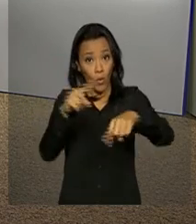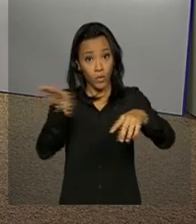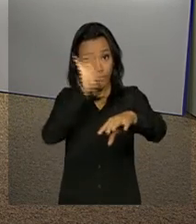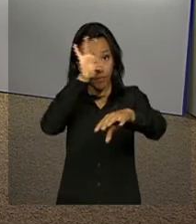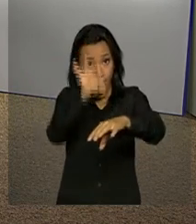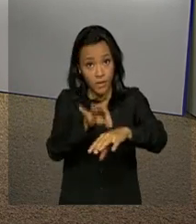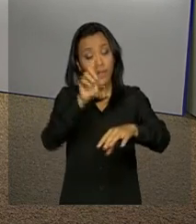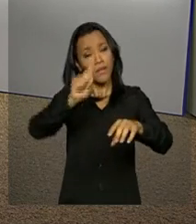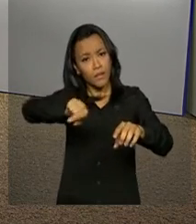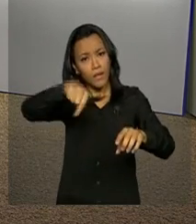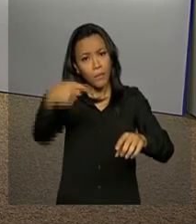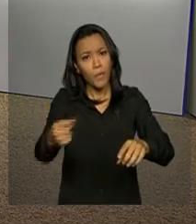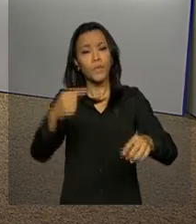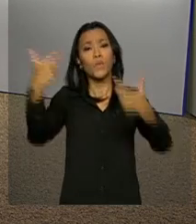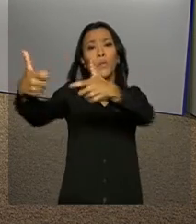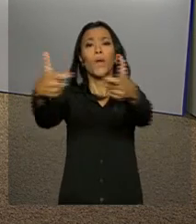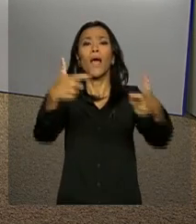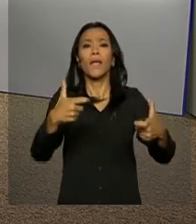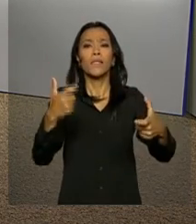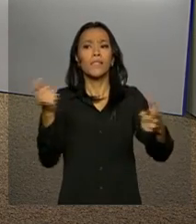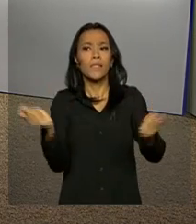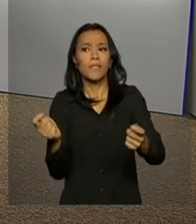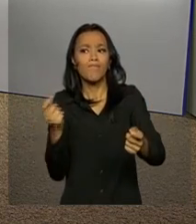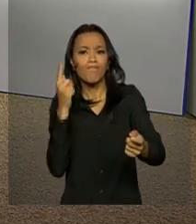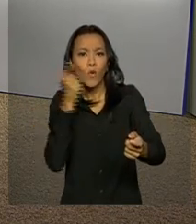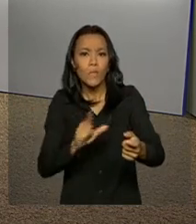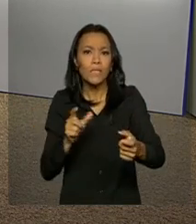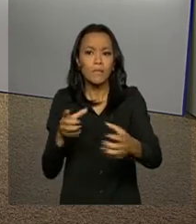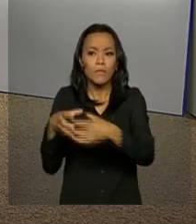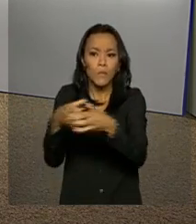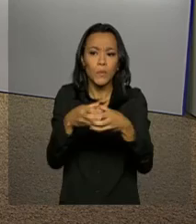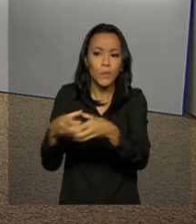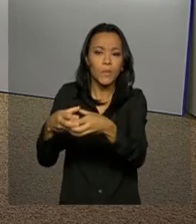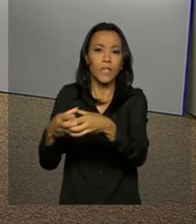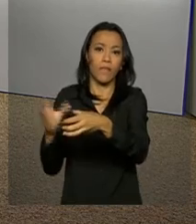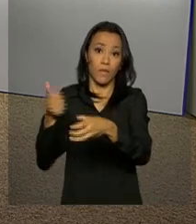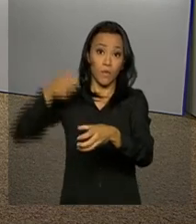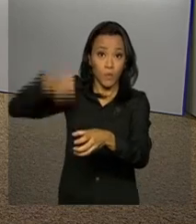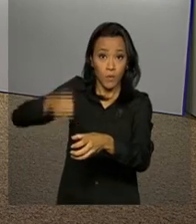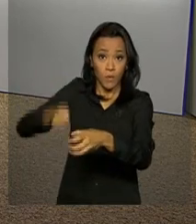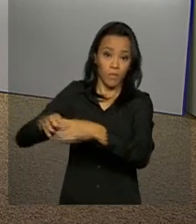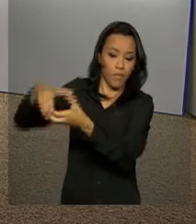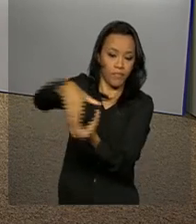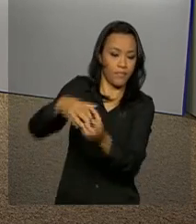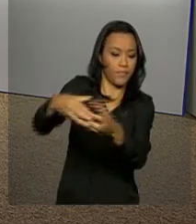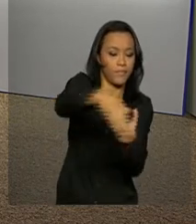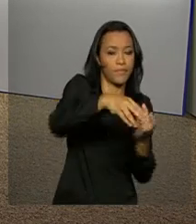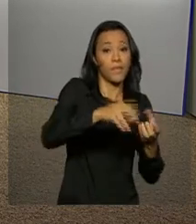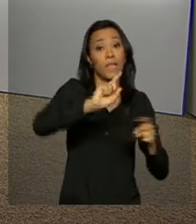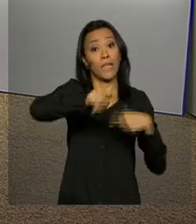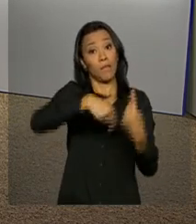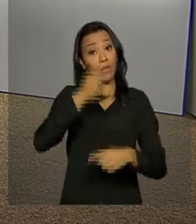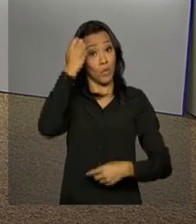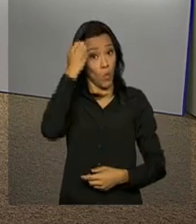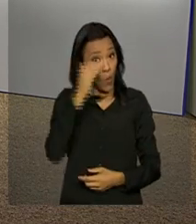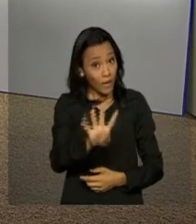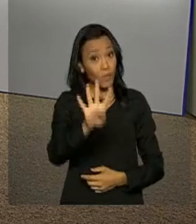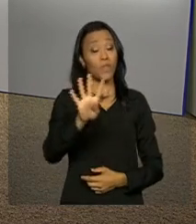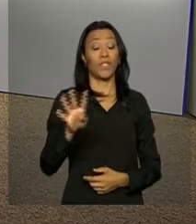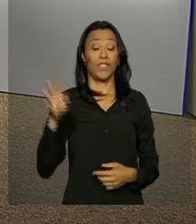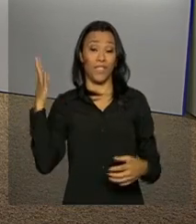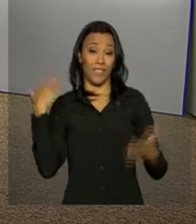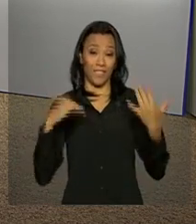e também irão a lugares de possíveis criadouros para aplicar larvicida. Depois de quatro dias de diversão, milhares de